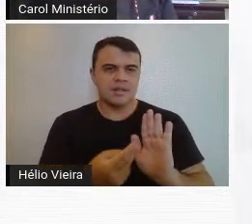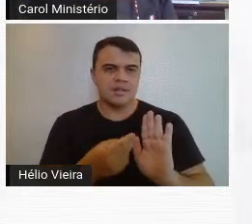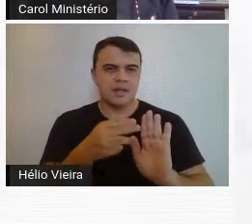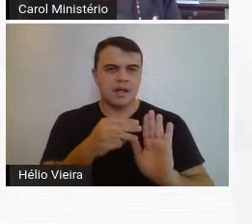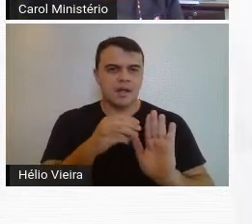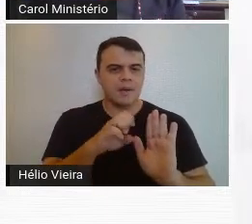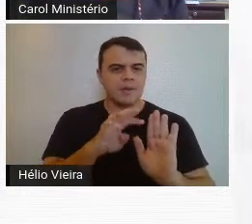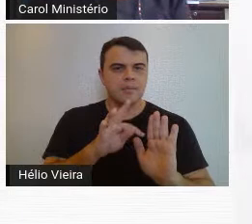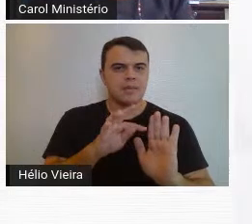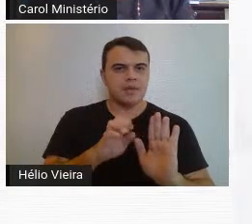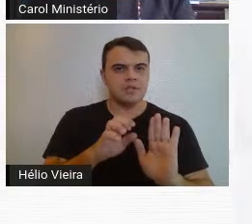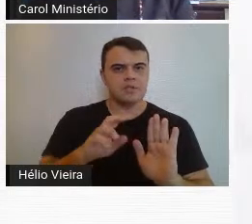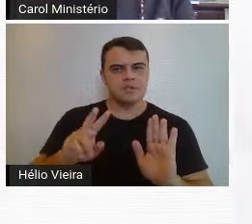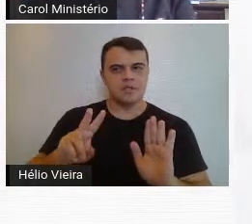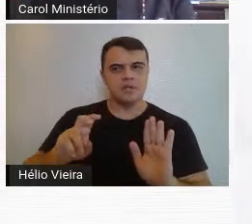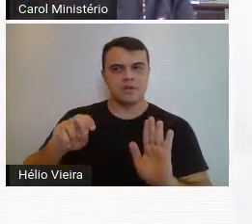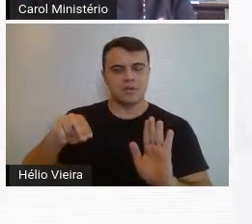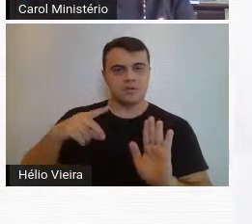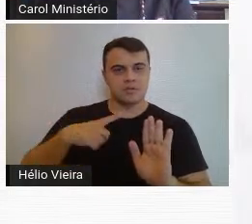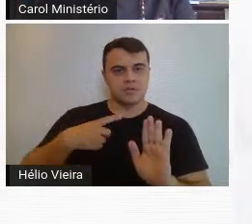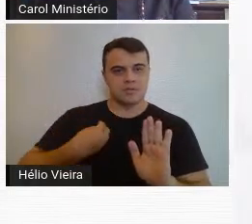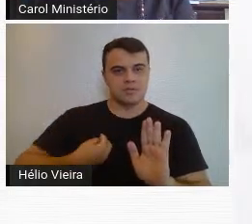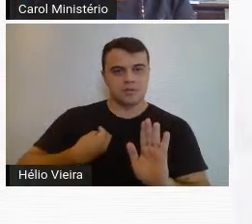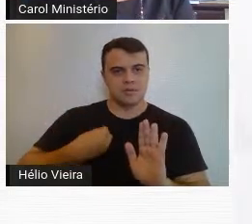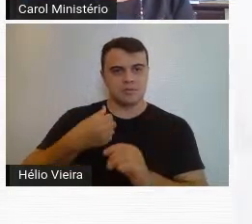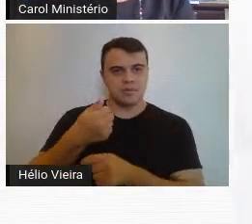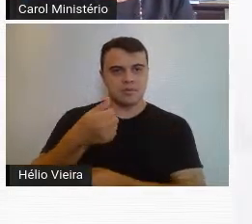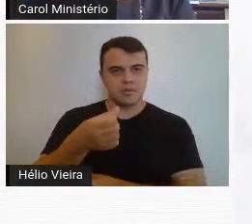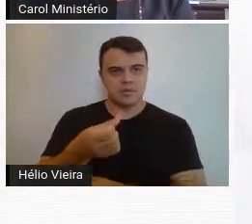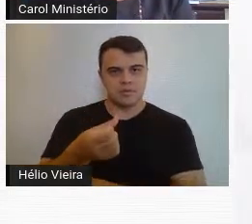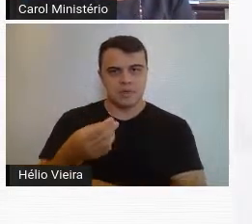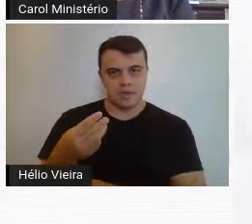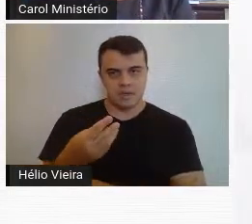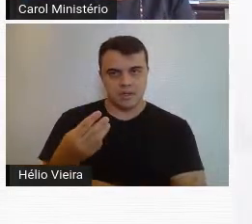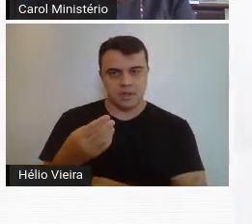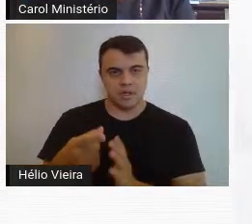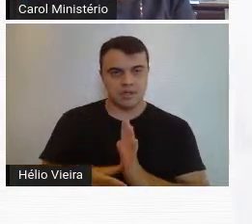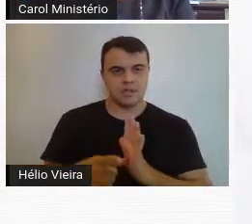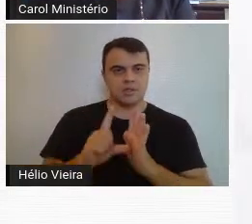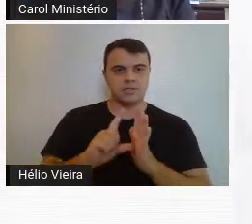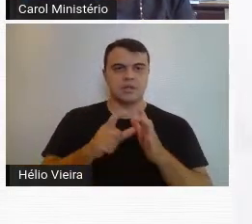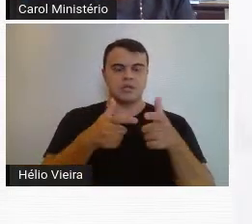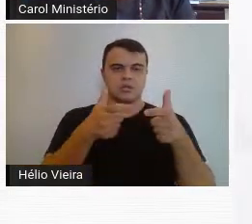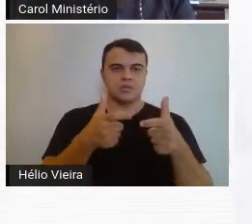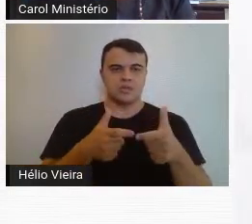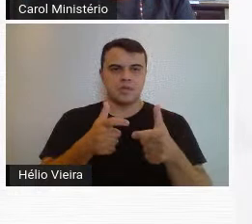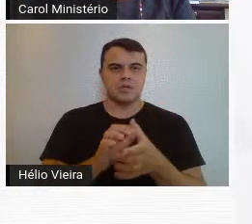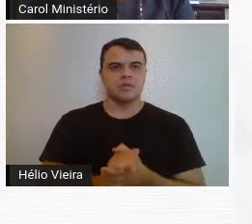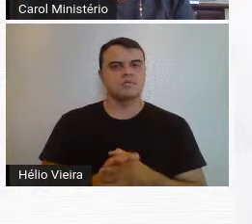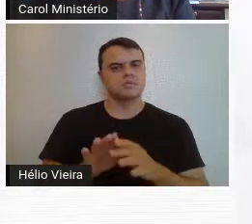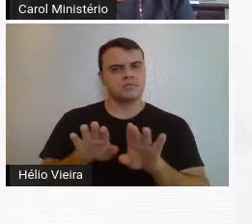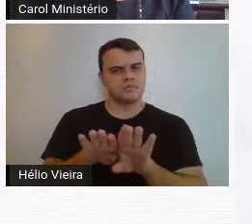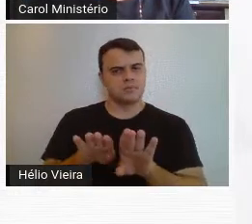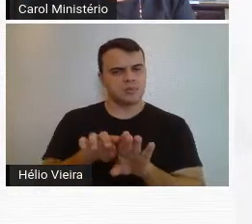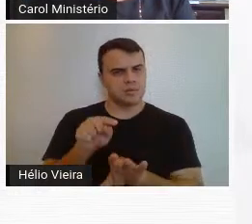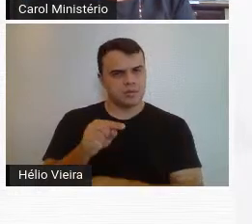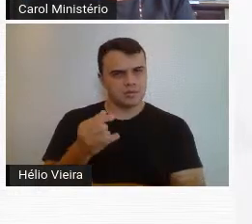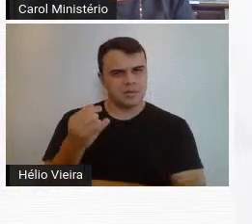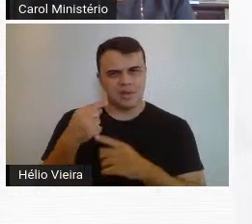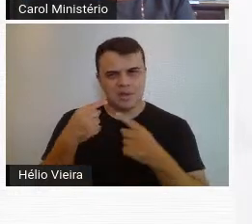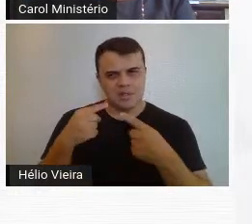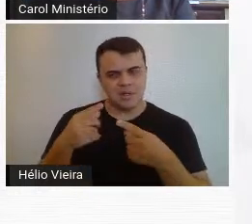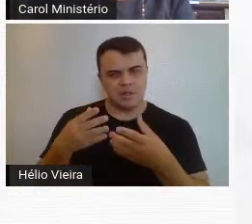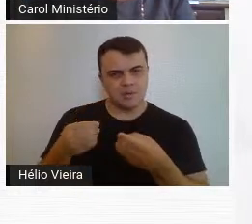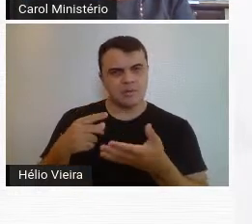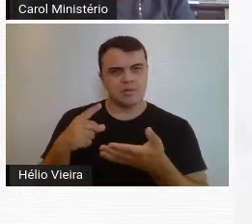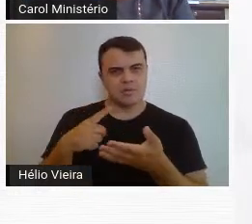Érico de Paula, que inclusive esteve numa exposição de 1933 antes do salão e também foi muito criticada